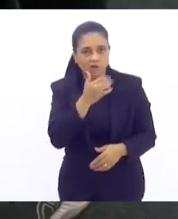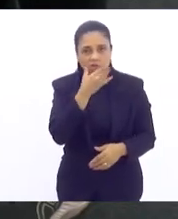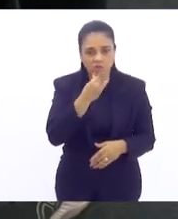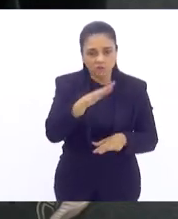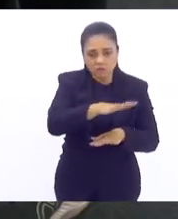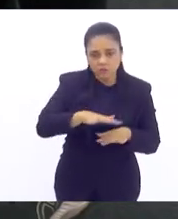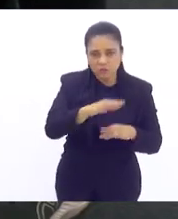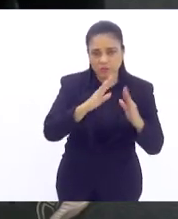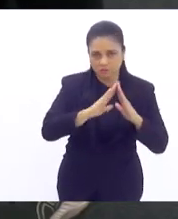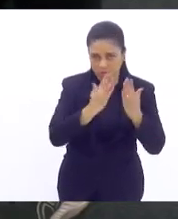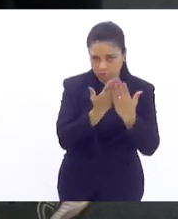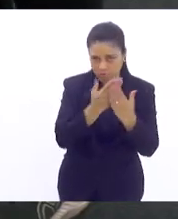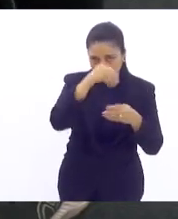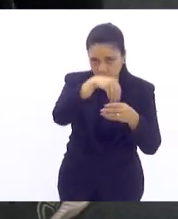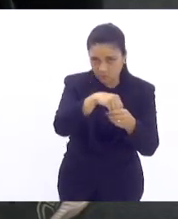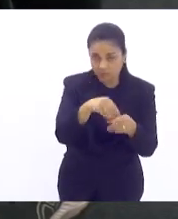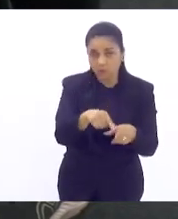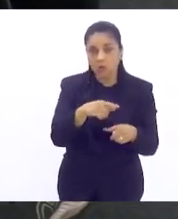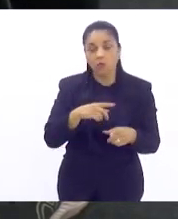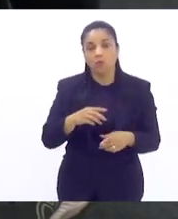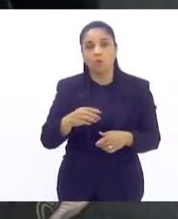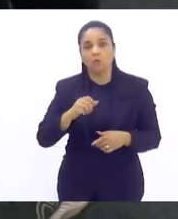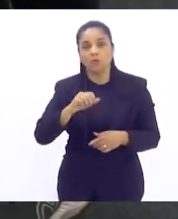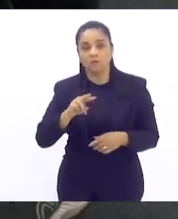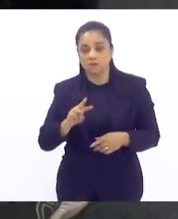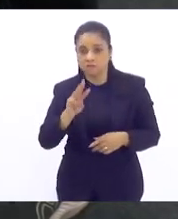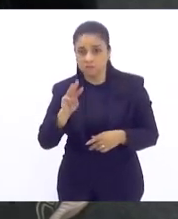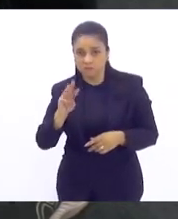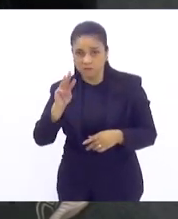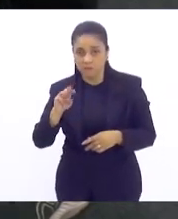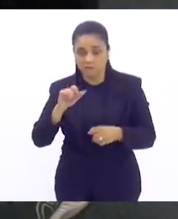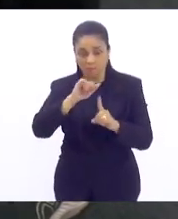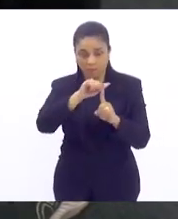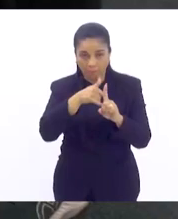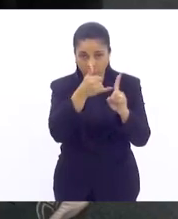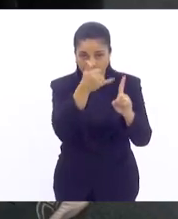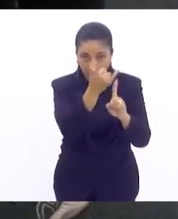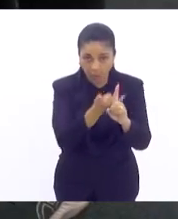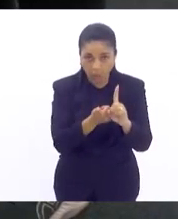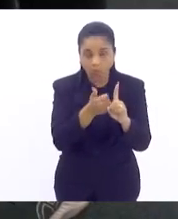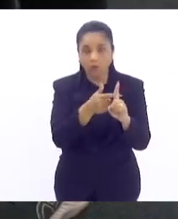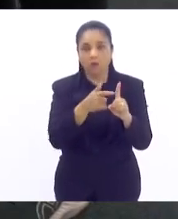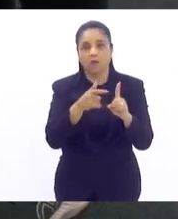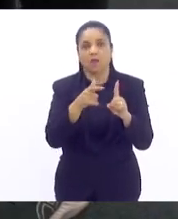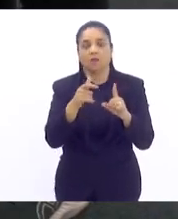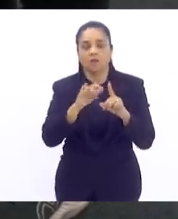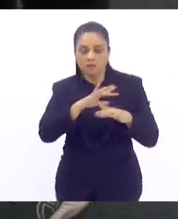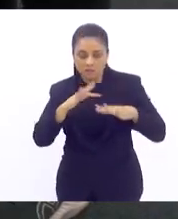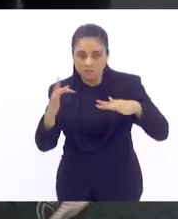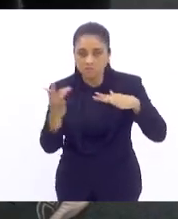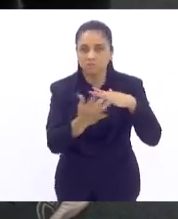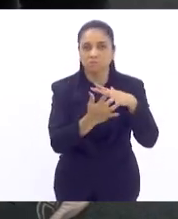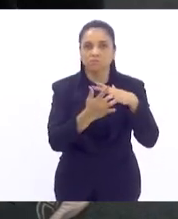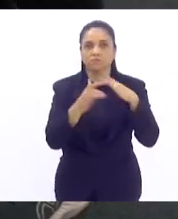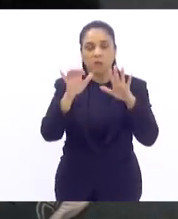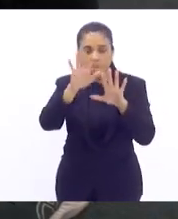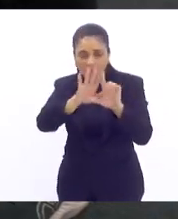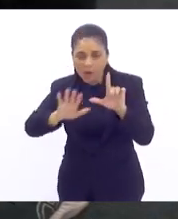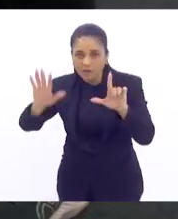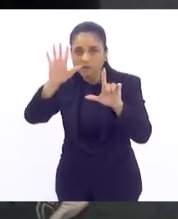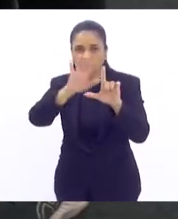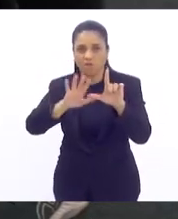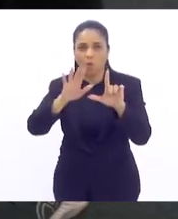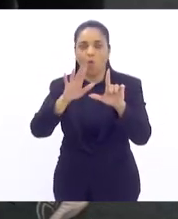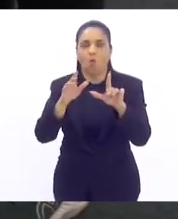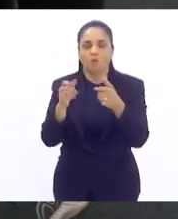E o cyberbullying realizado nas mídias sociais, plataformas de mensagens e de jogos